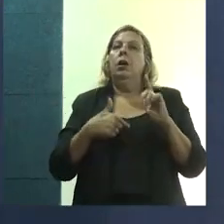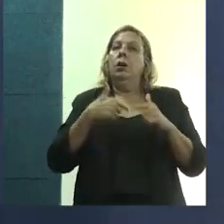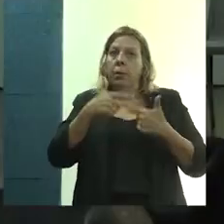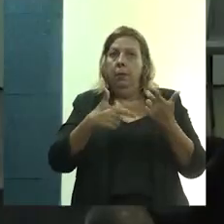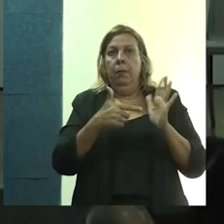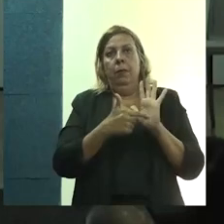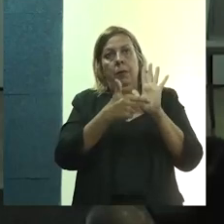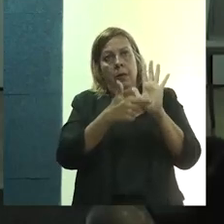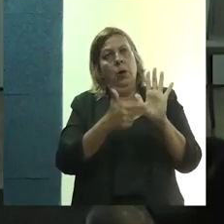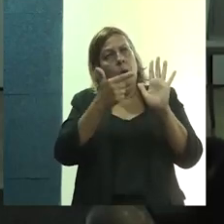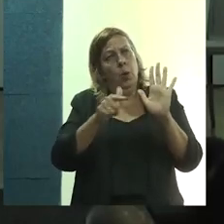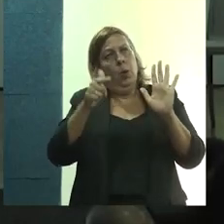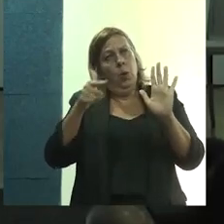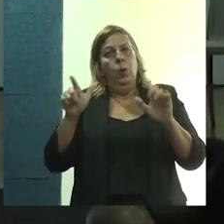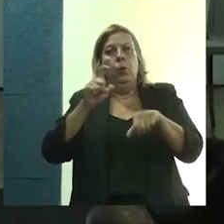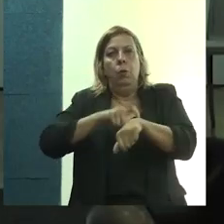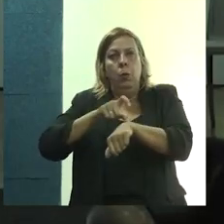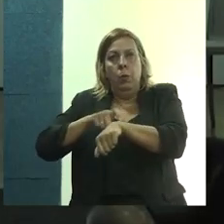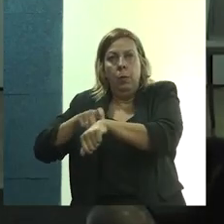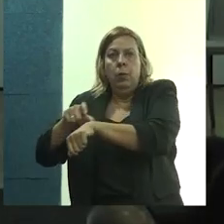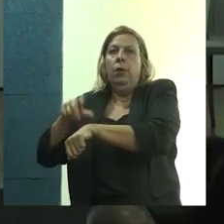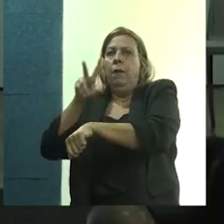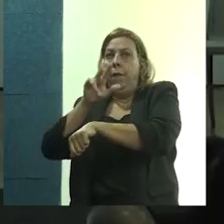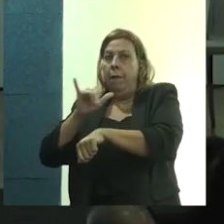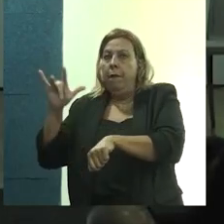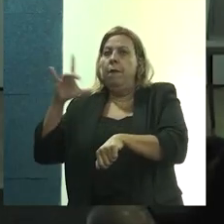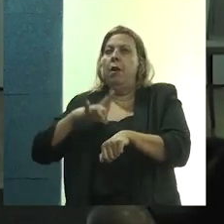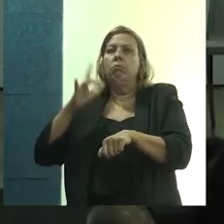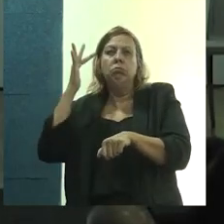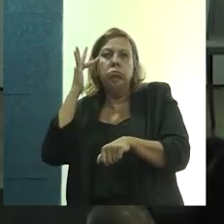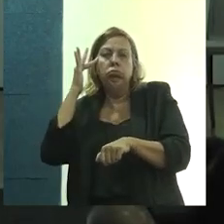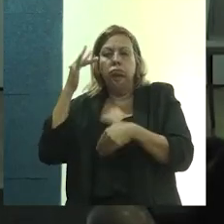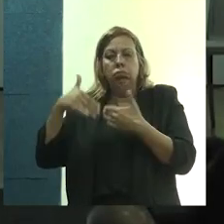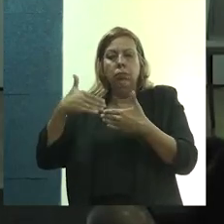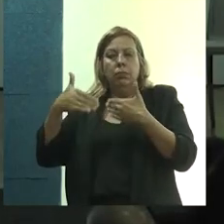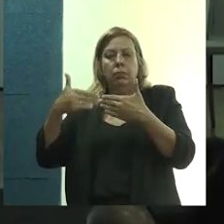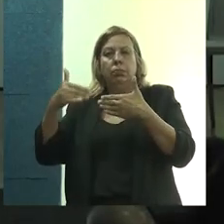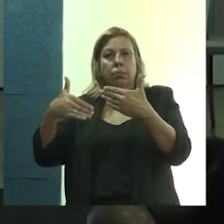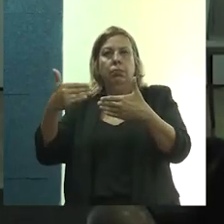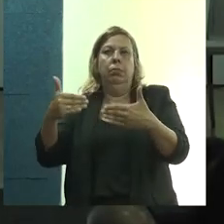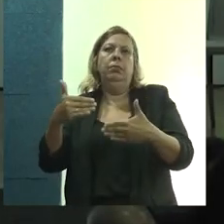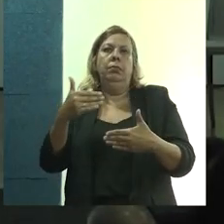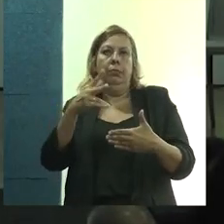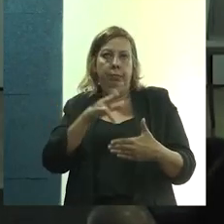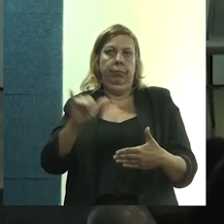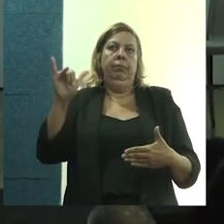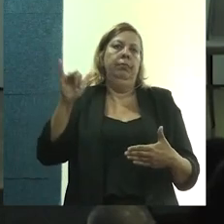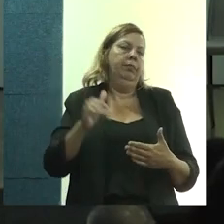depois a gente vai ver que tem outros momentos e que vai amadurecendo no seu processo.